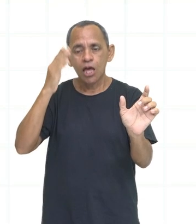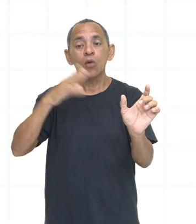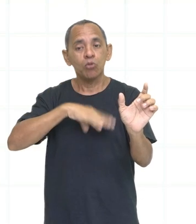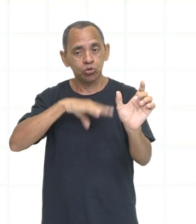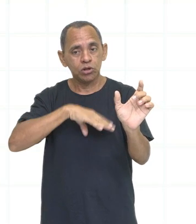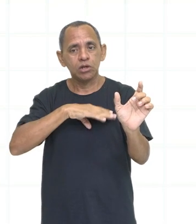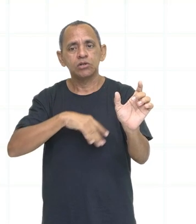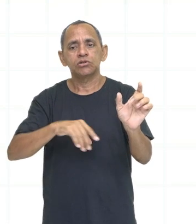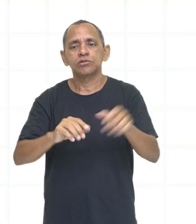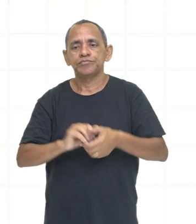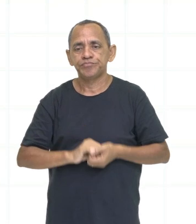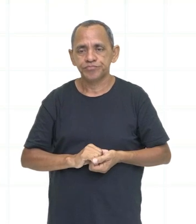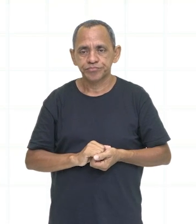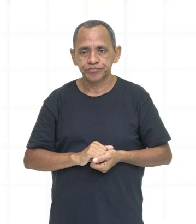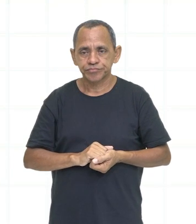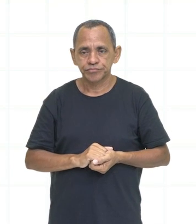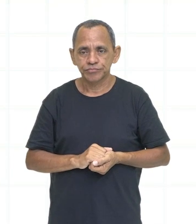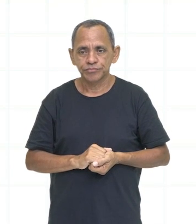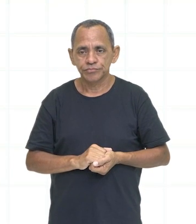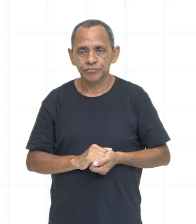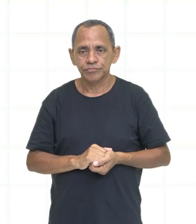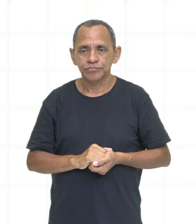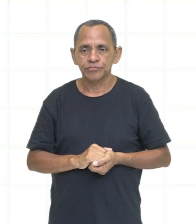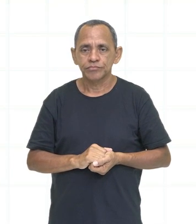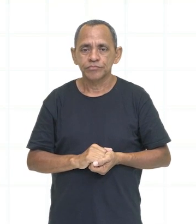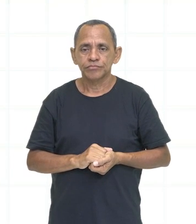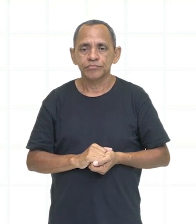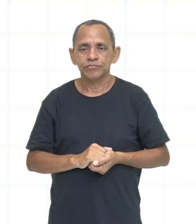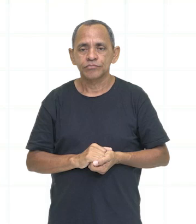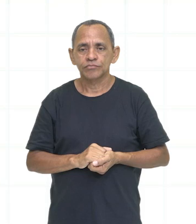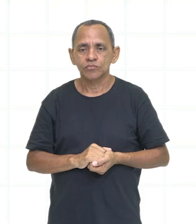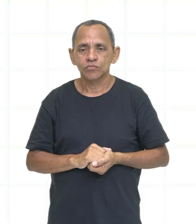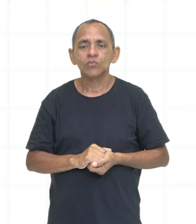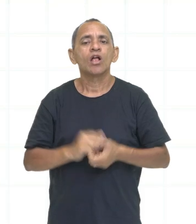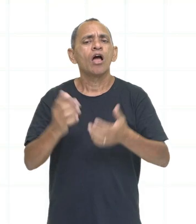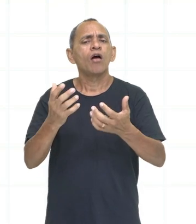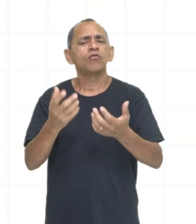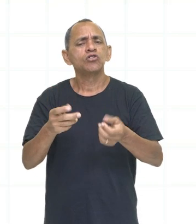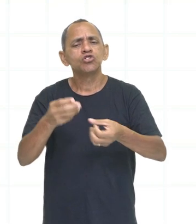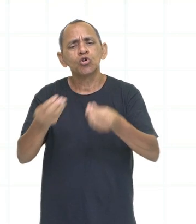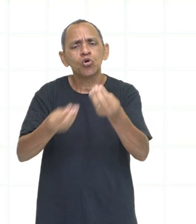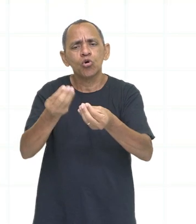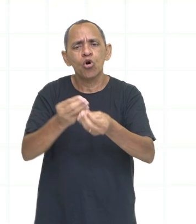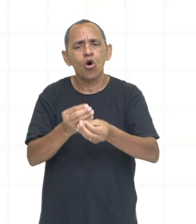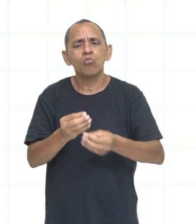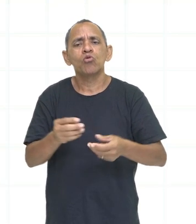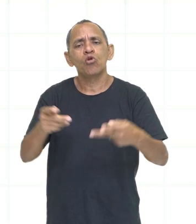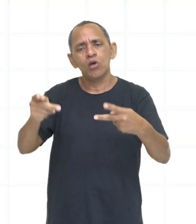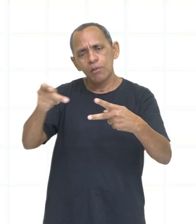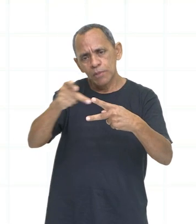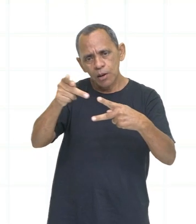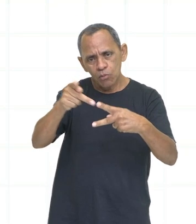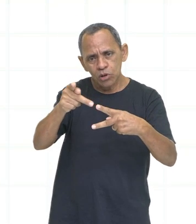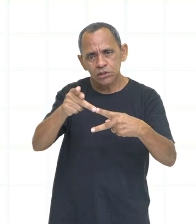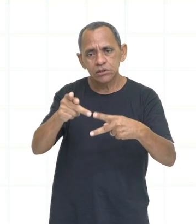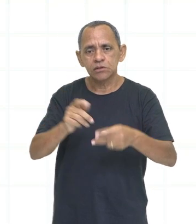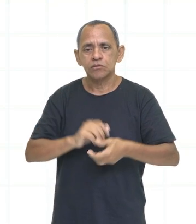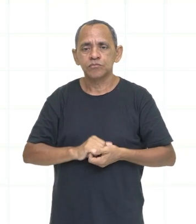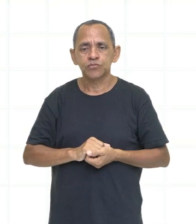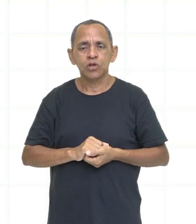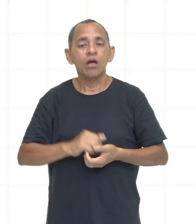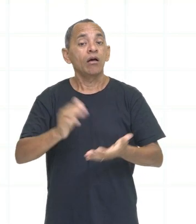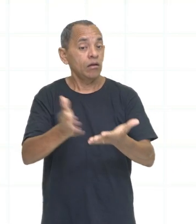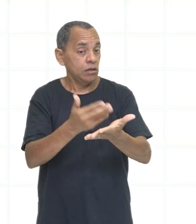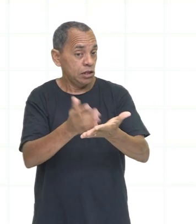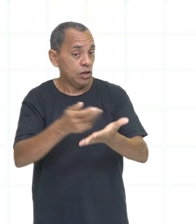Ó, a tradução, então, by, nesse contexto aqui, é a função de preposição mesmo. O livro foi escrito por